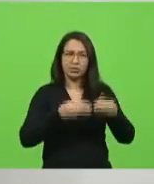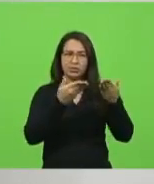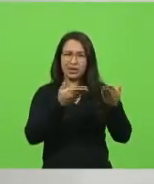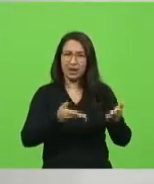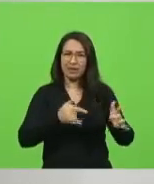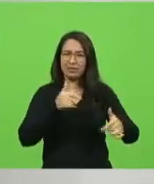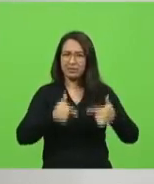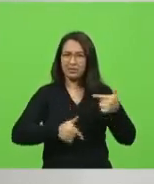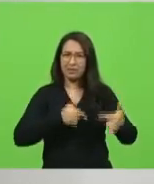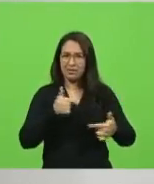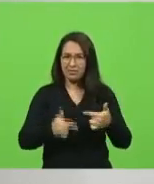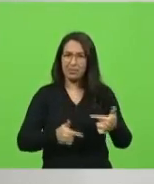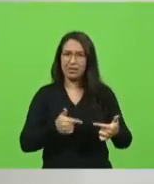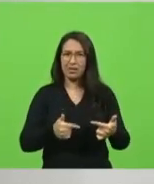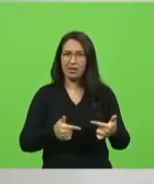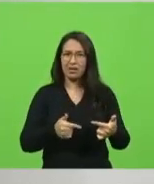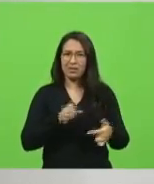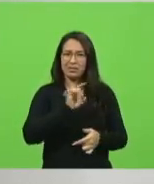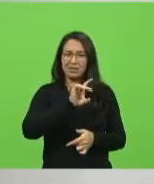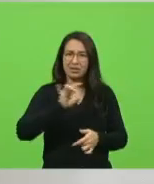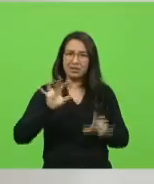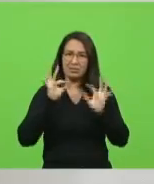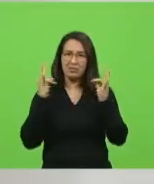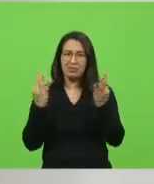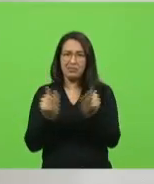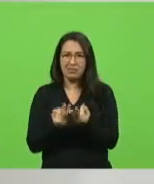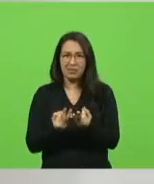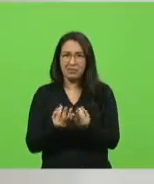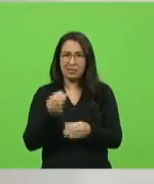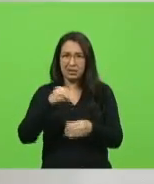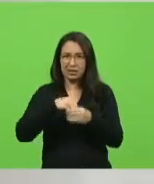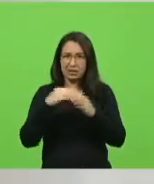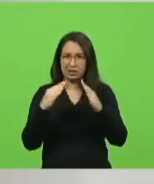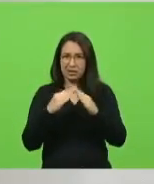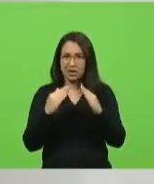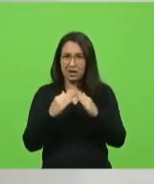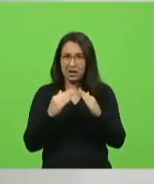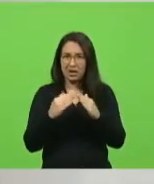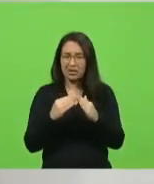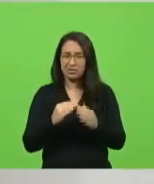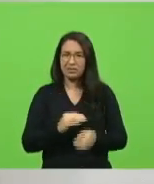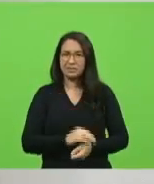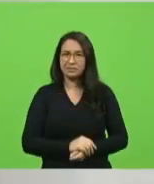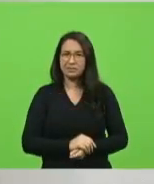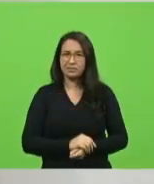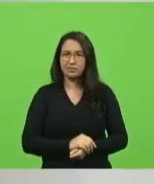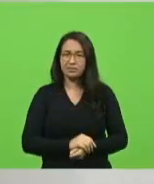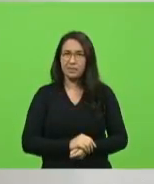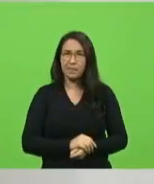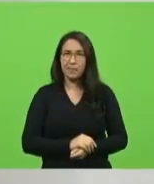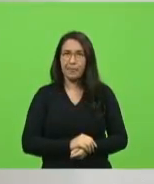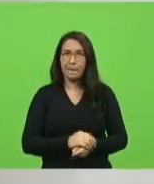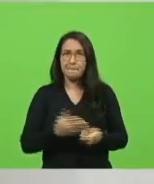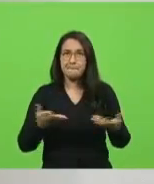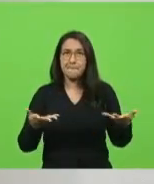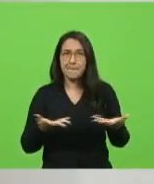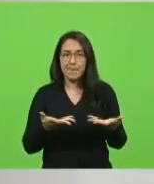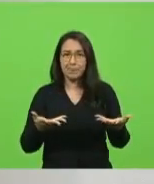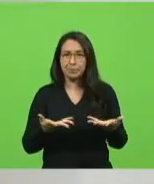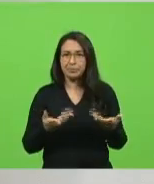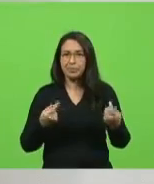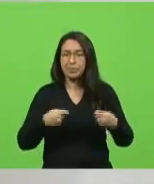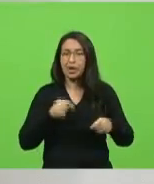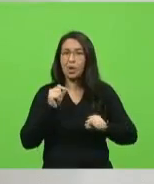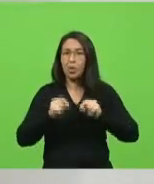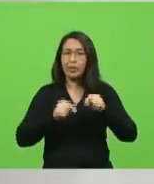pão de cada dia na mesa de cada um dos cidadãos catarinenses. O mínimo, o mínimo que Santa